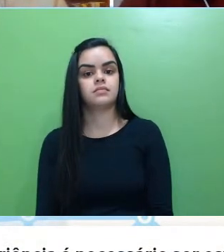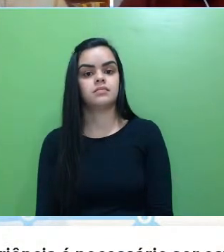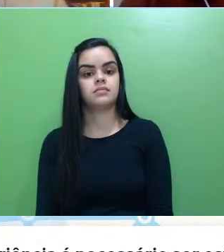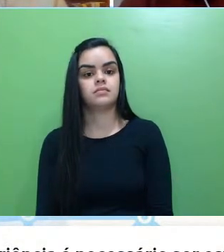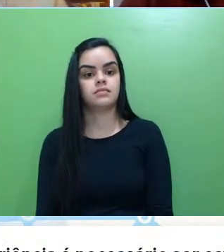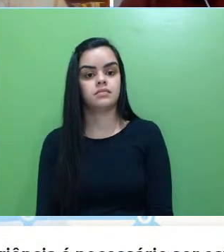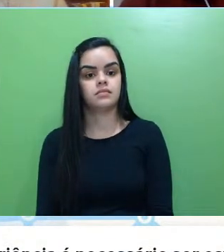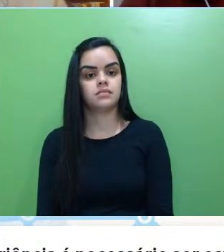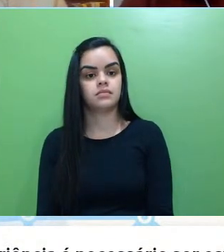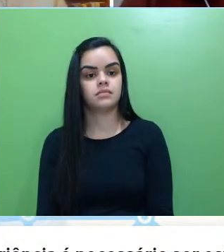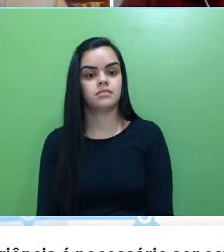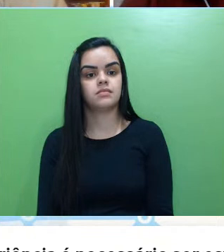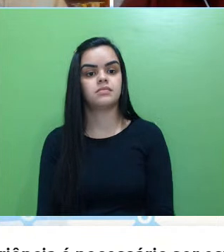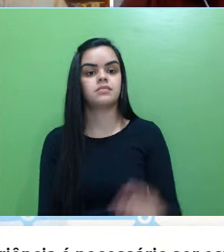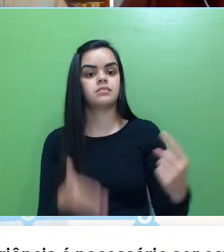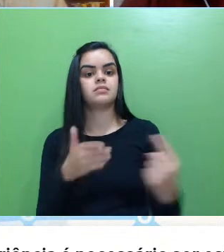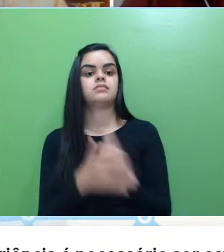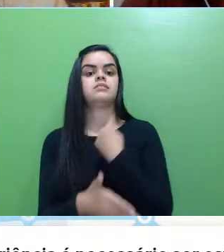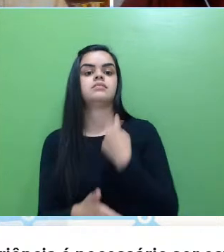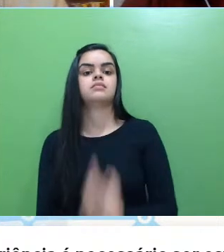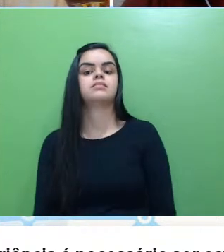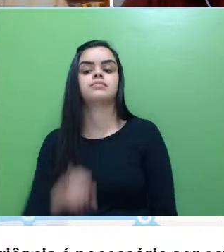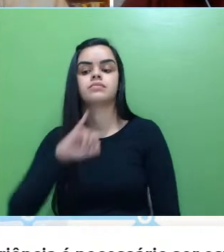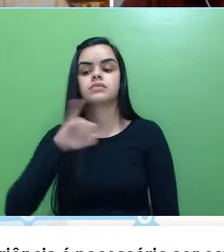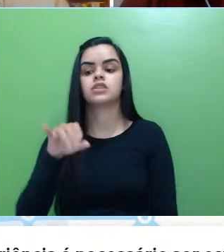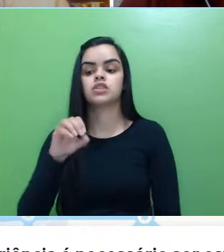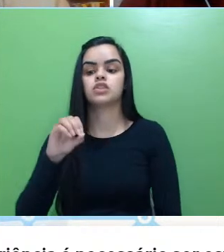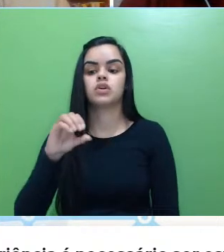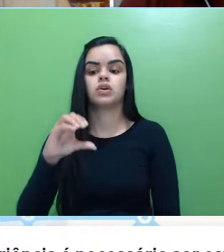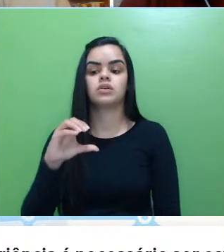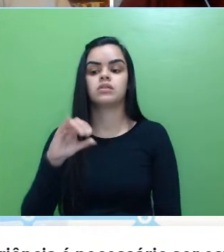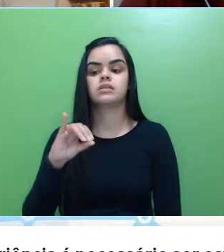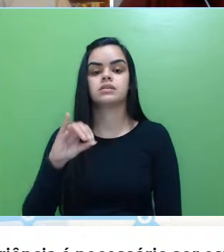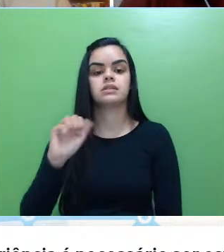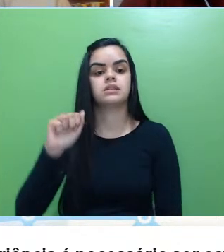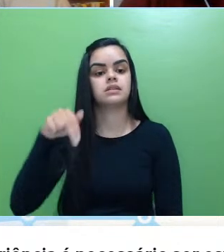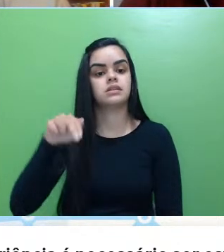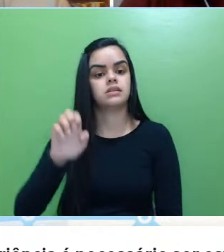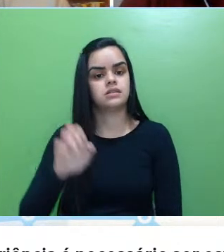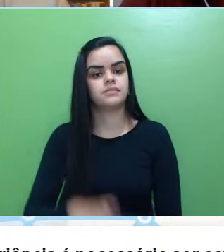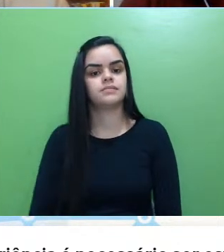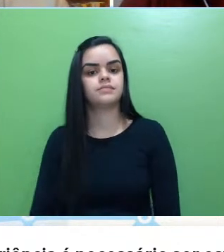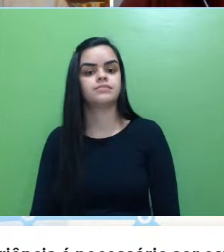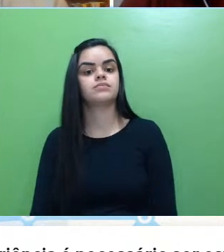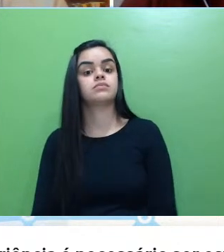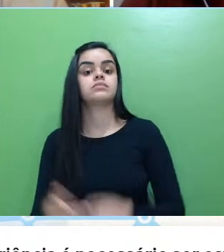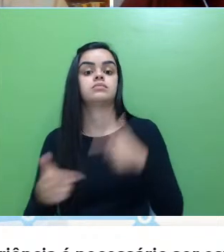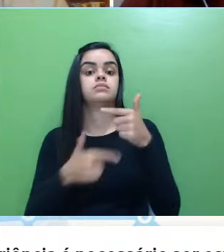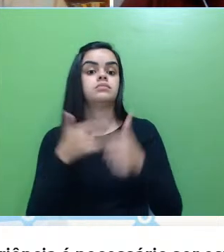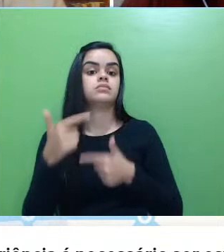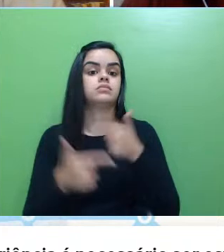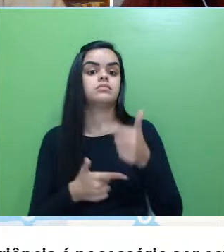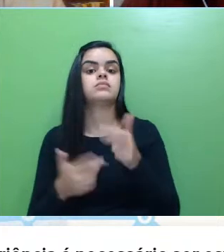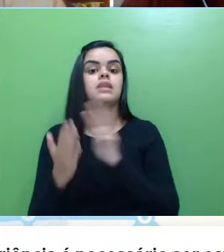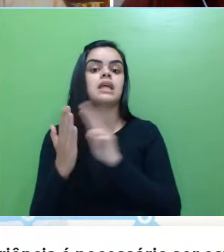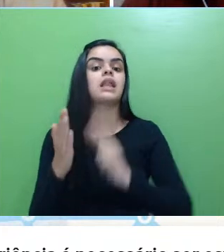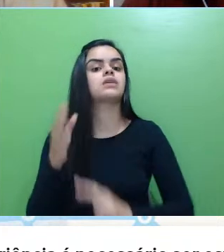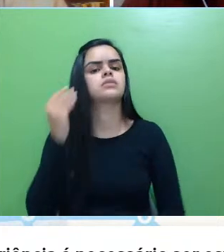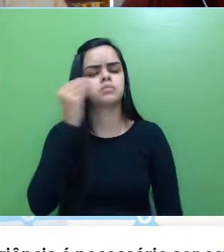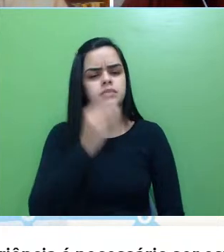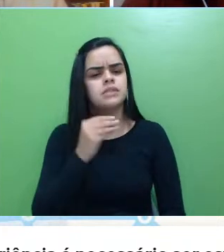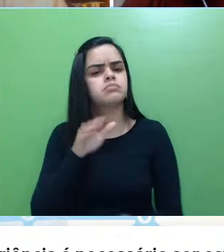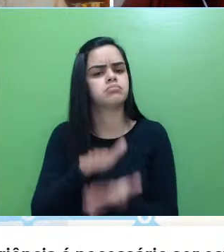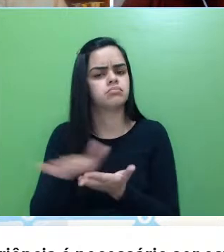Mais uma pergunta aqui, da Josiane. Para submeter o trabalho como relato de experiência, é